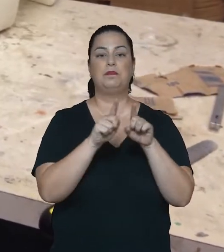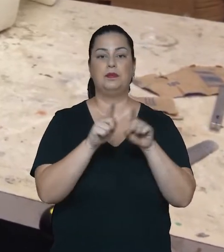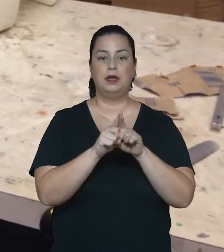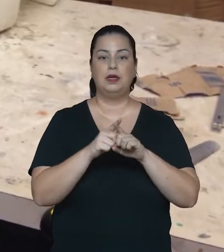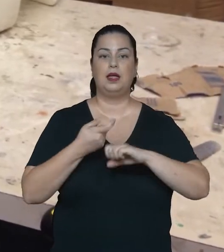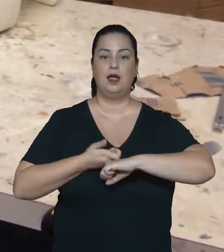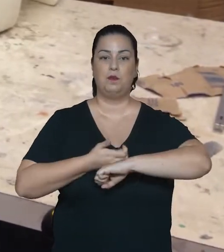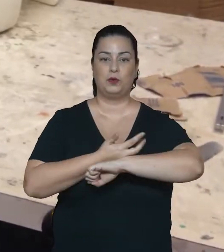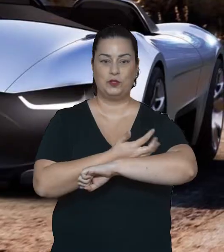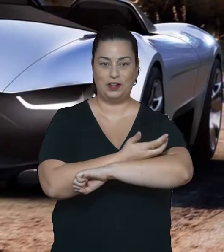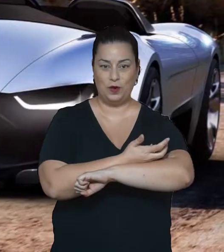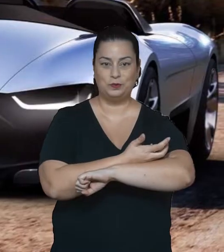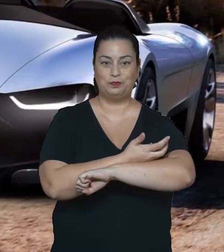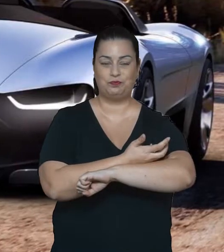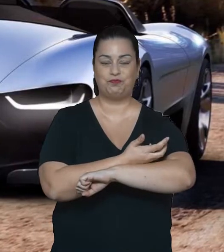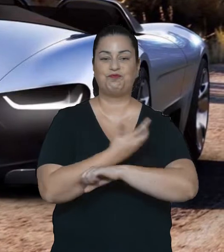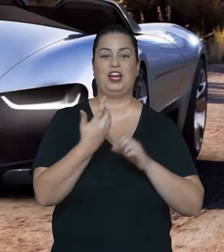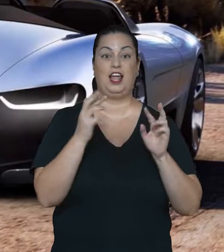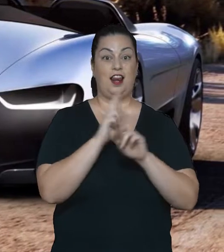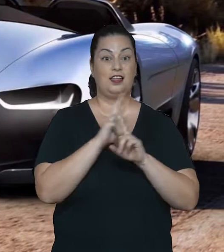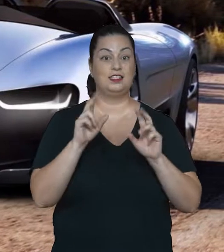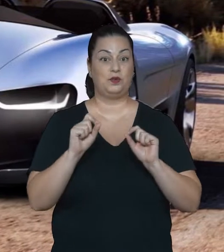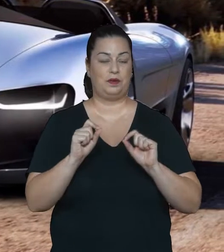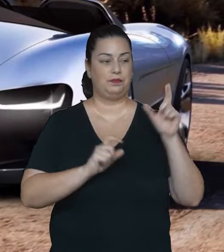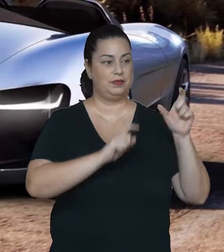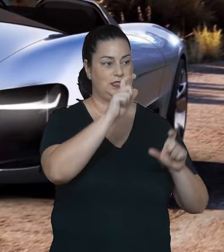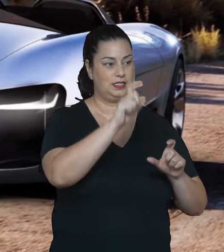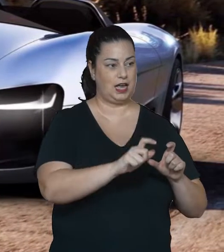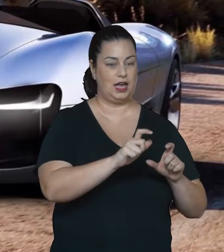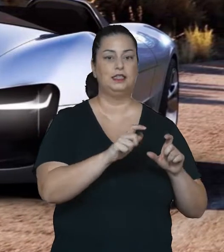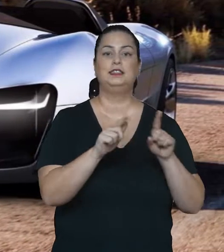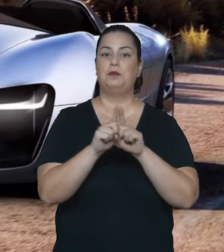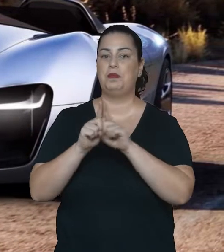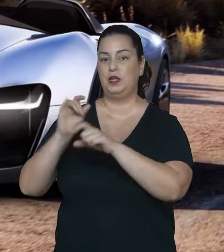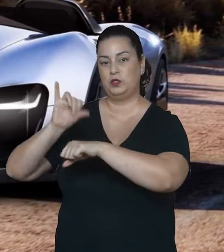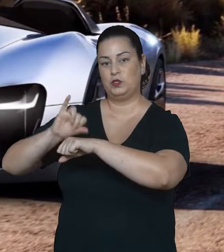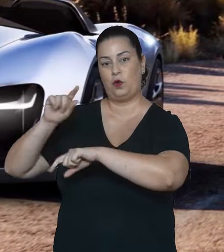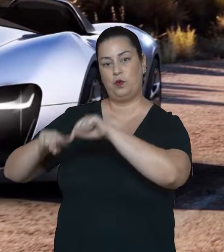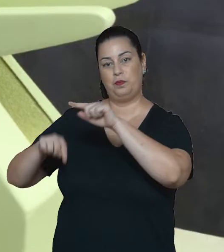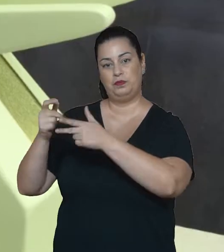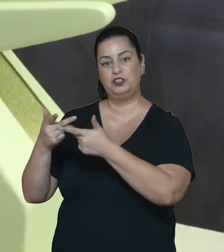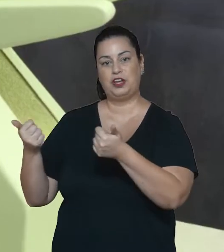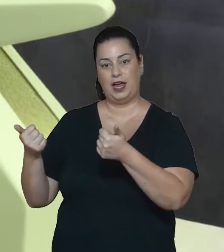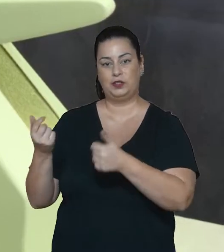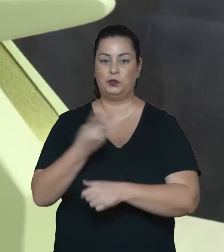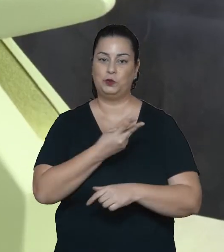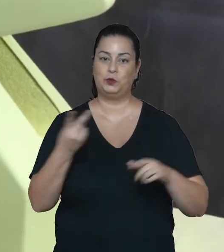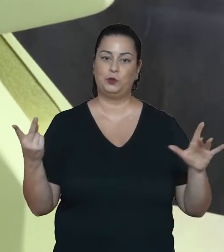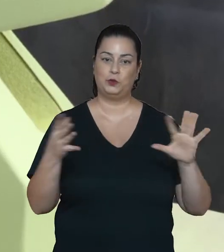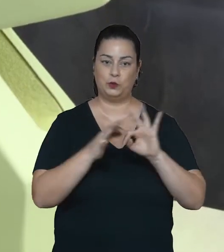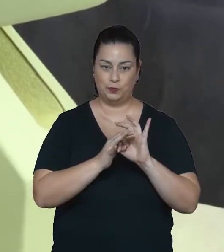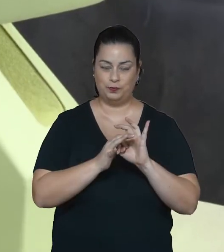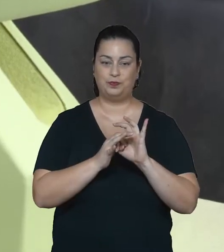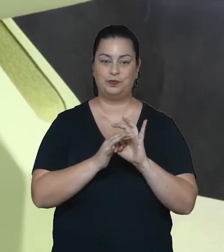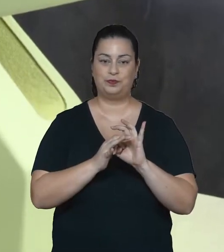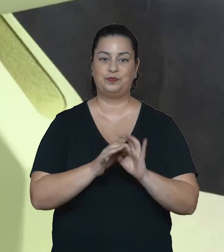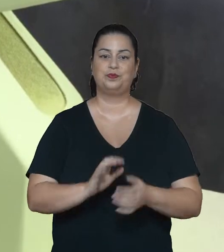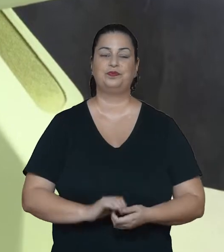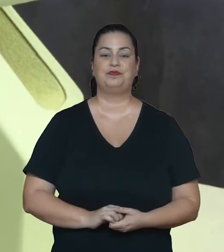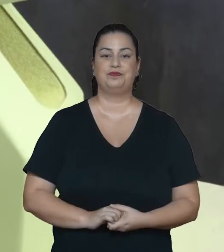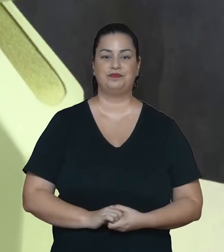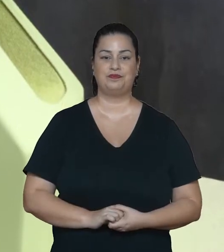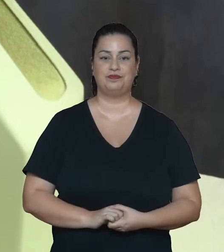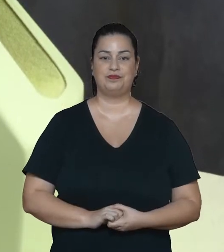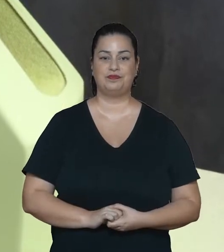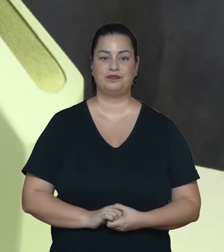experiência emocional. Isso da relação das pessoas por meio das interações com os objetos que utilizamos no dia a